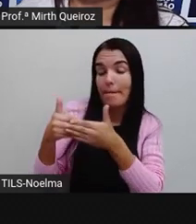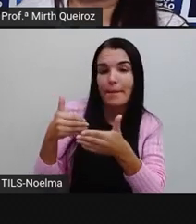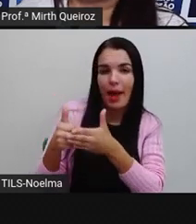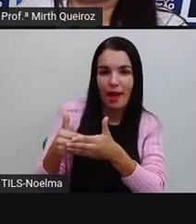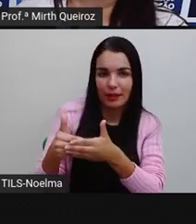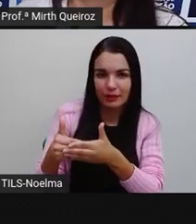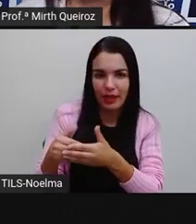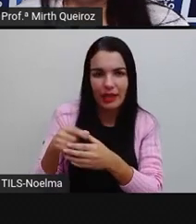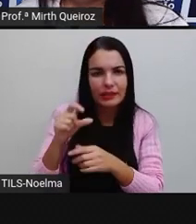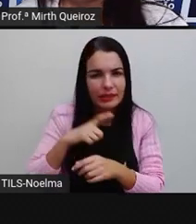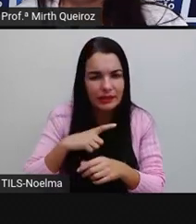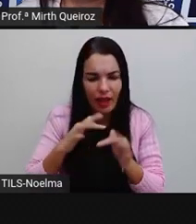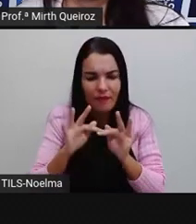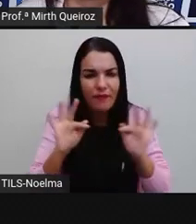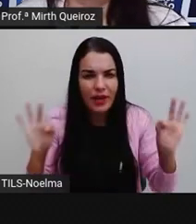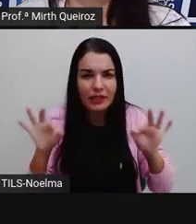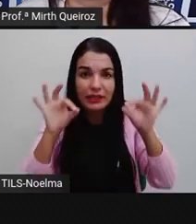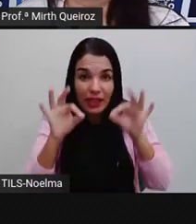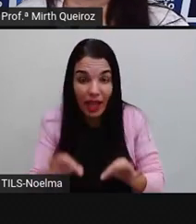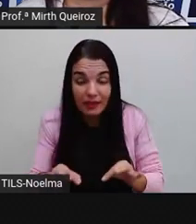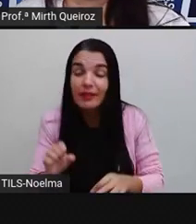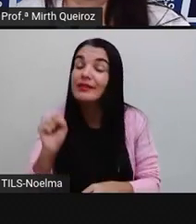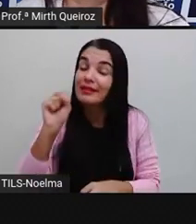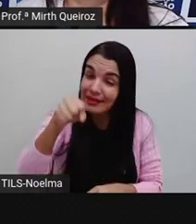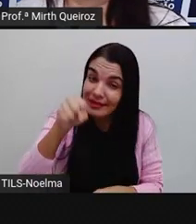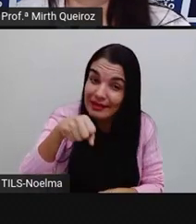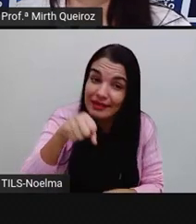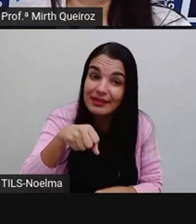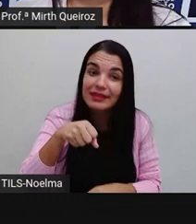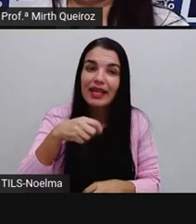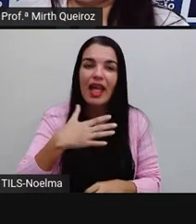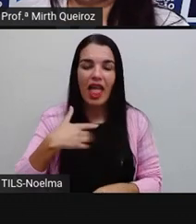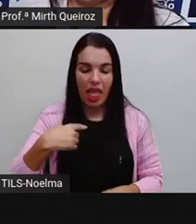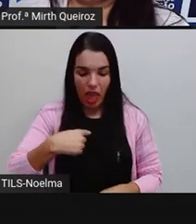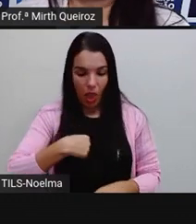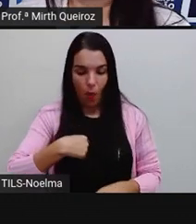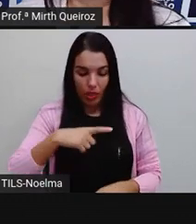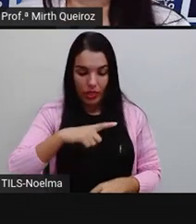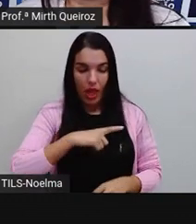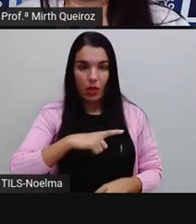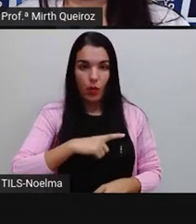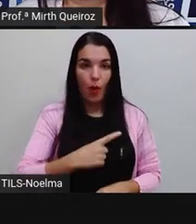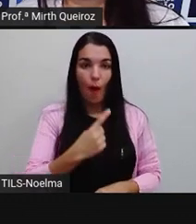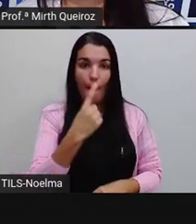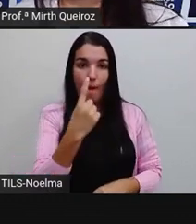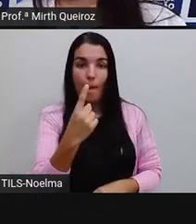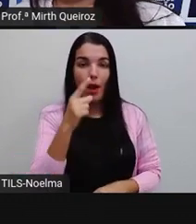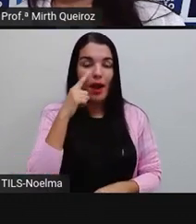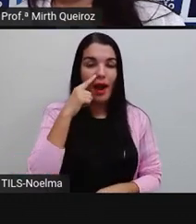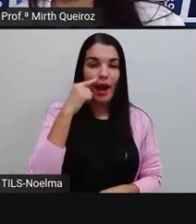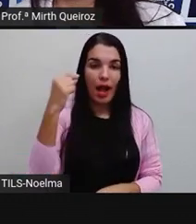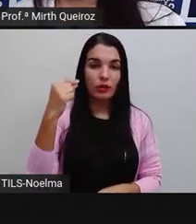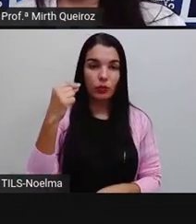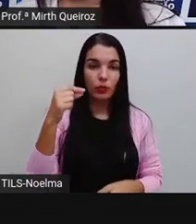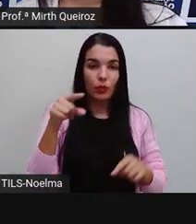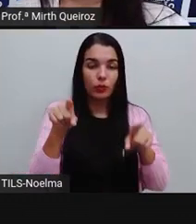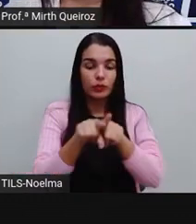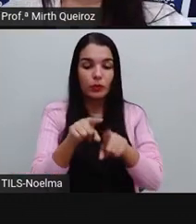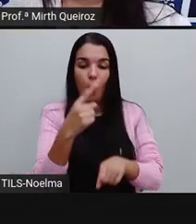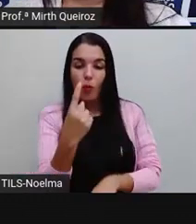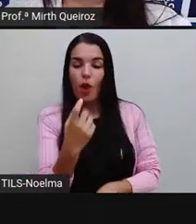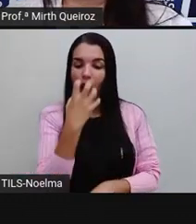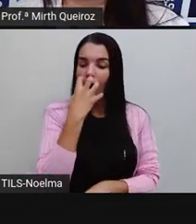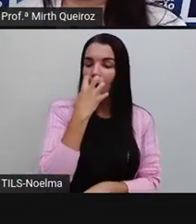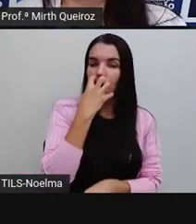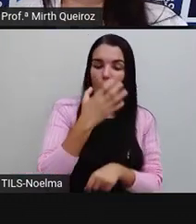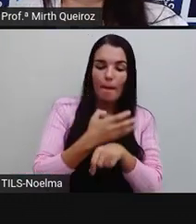frase estaria correta? Sim. Porém, nós temos aí, Eu tenho um gato e um cachorro branco. O branco está